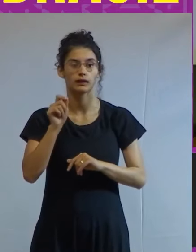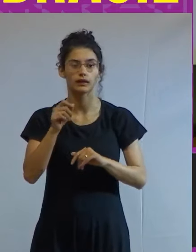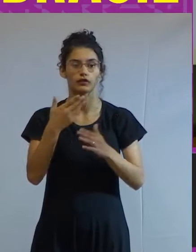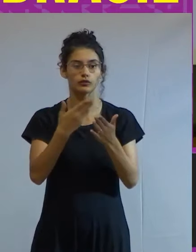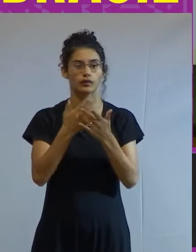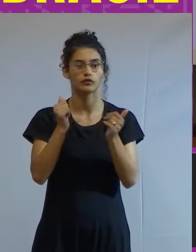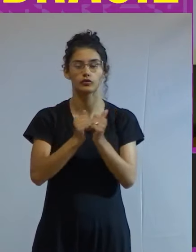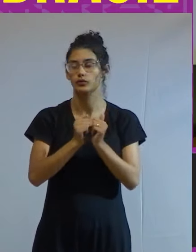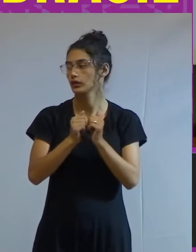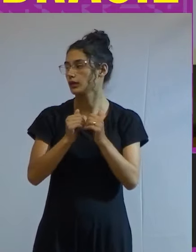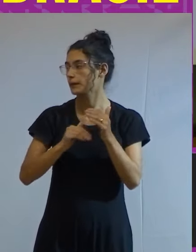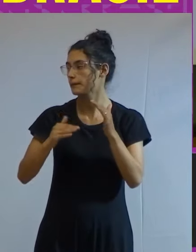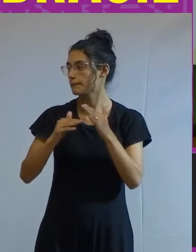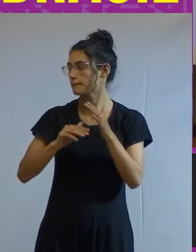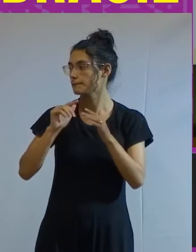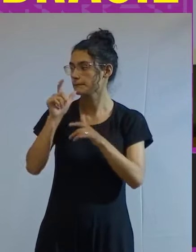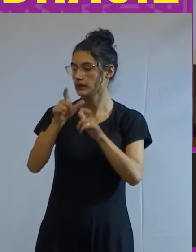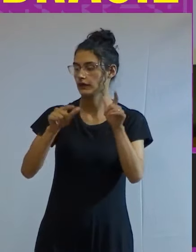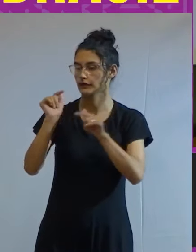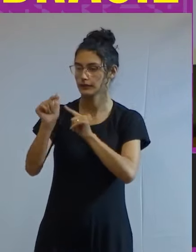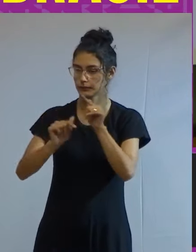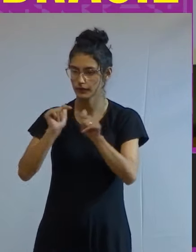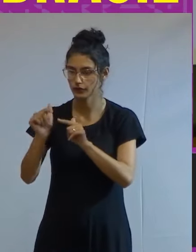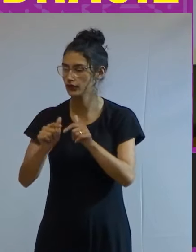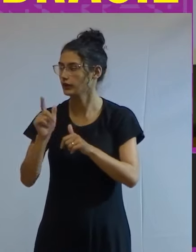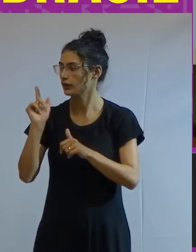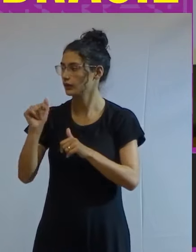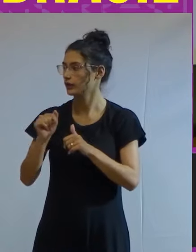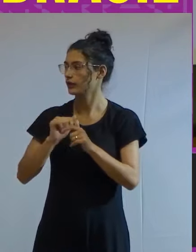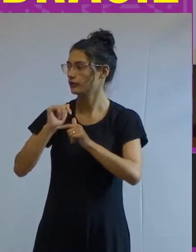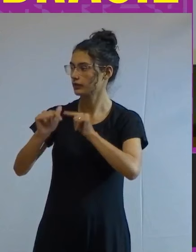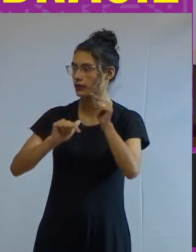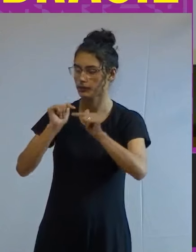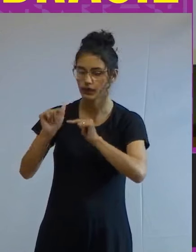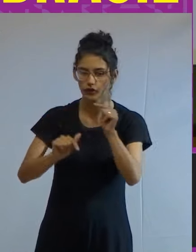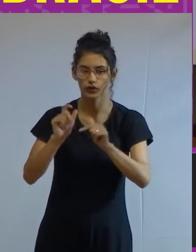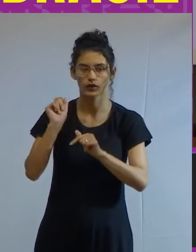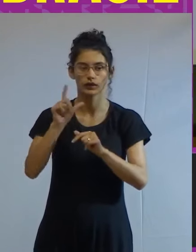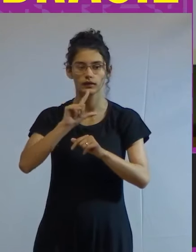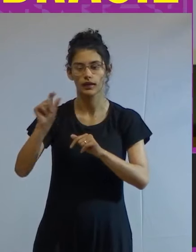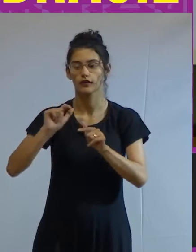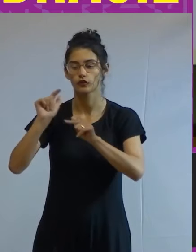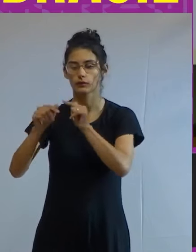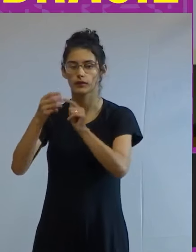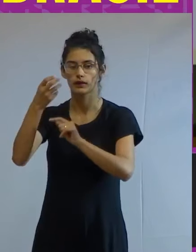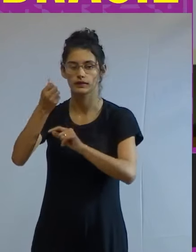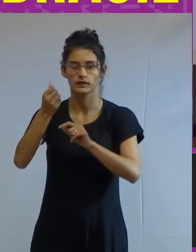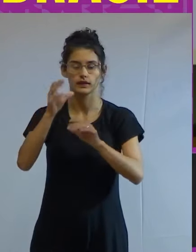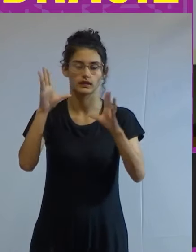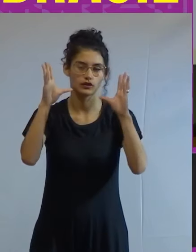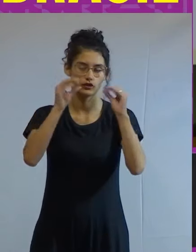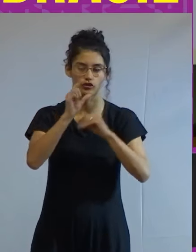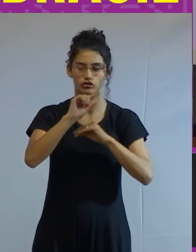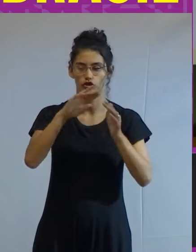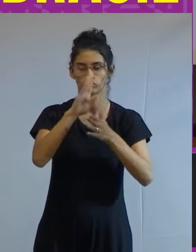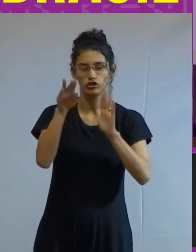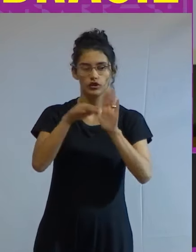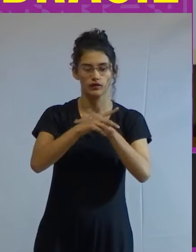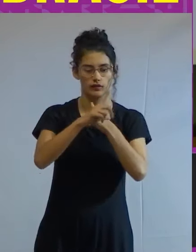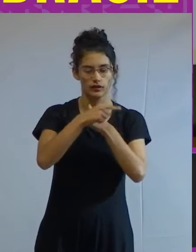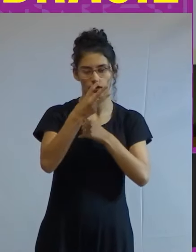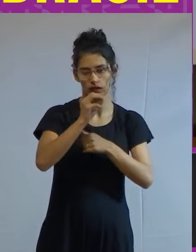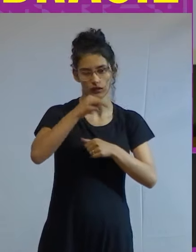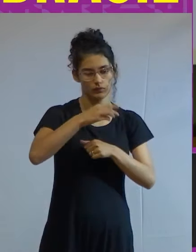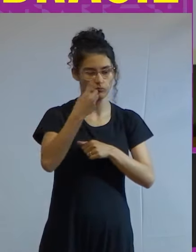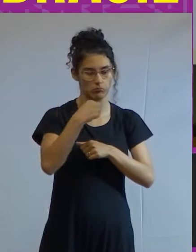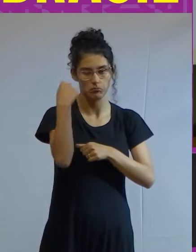comigo era a classe trabalhadora era a classe trabalhadora que saia do trabalho seis horas da noite e ia chegava atrasada meia hora